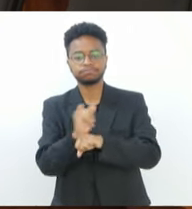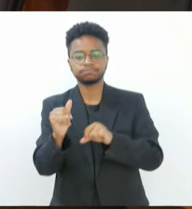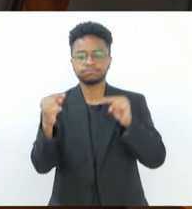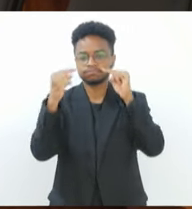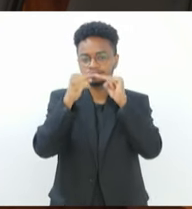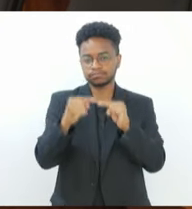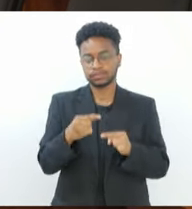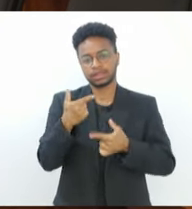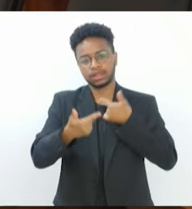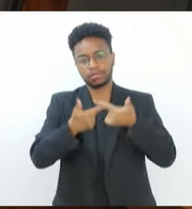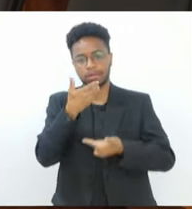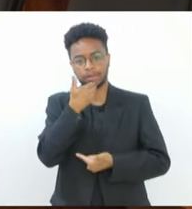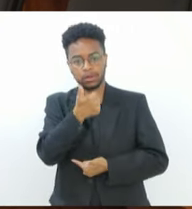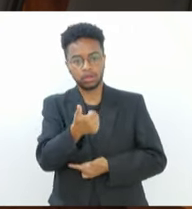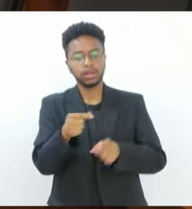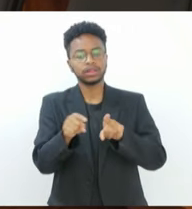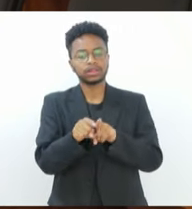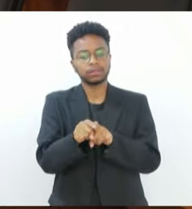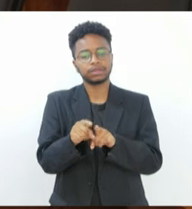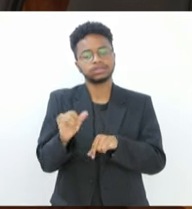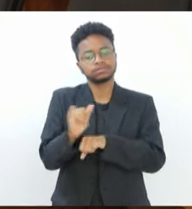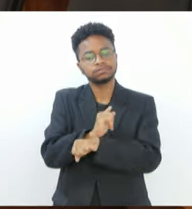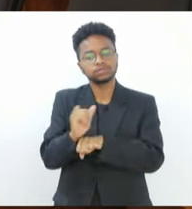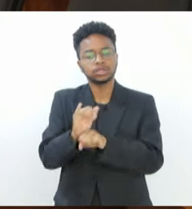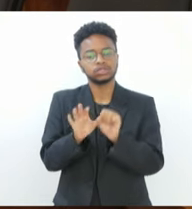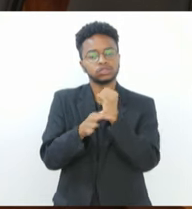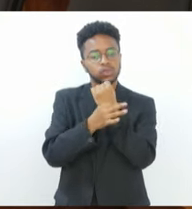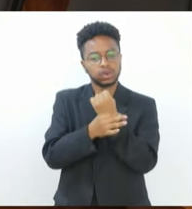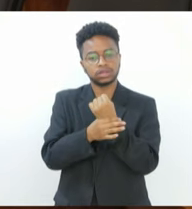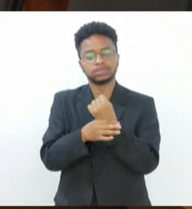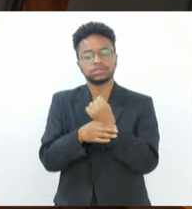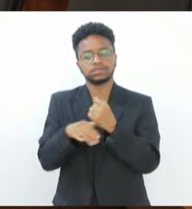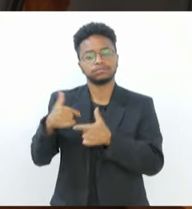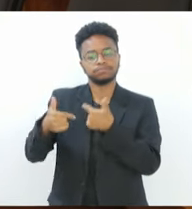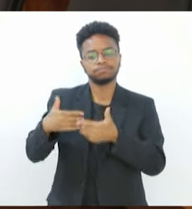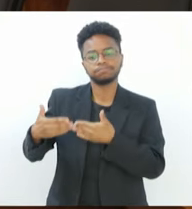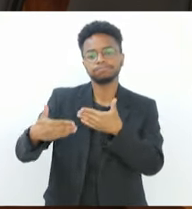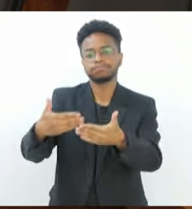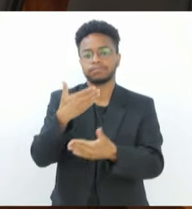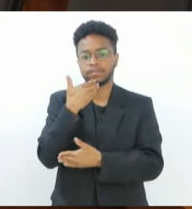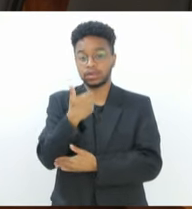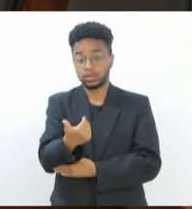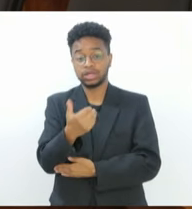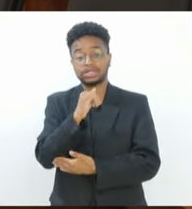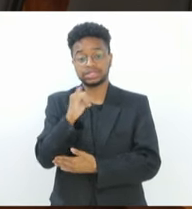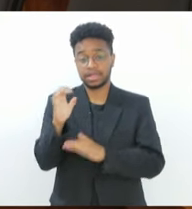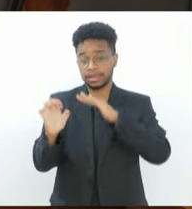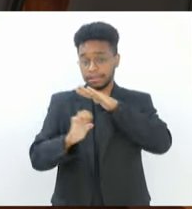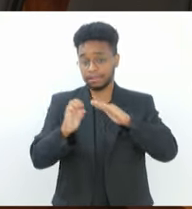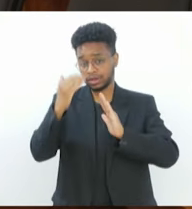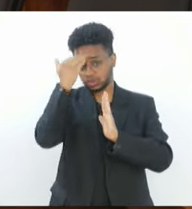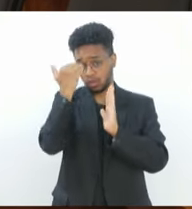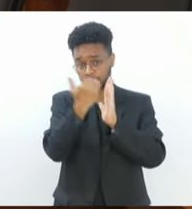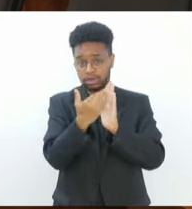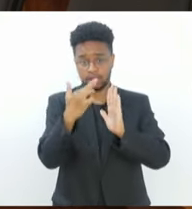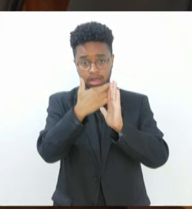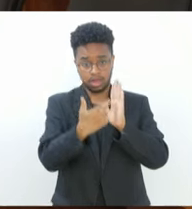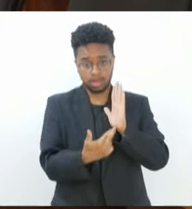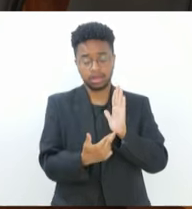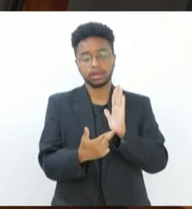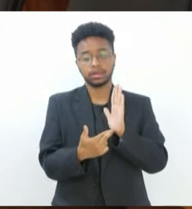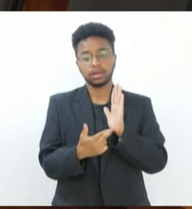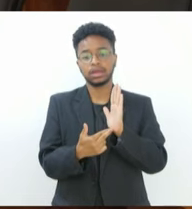para o trabalho, além de equipamentos de segurança e também boas condições. As empresas que cumprirem com esses requisitos do programa